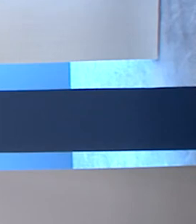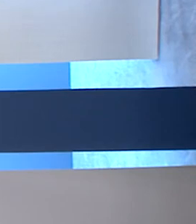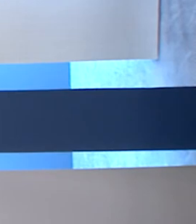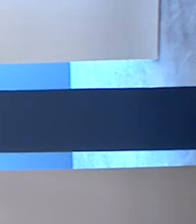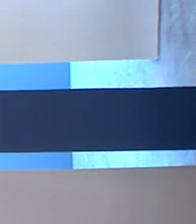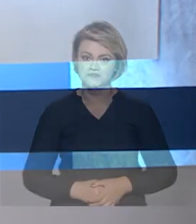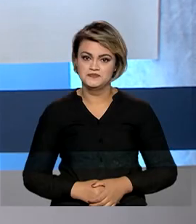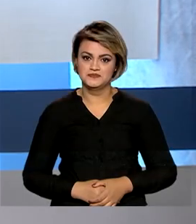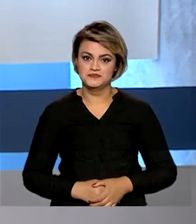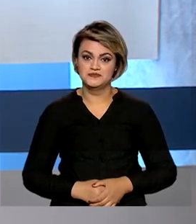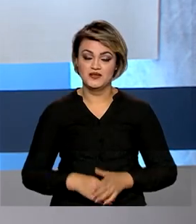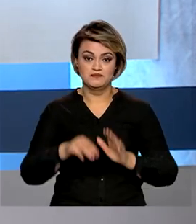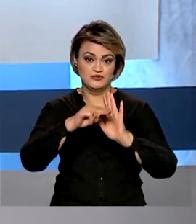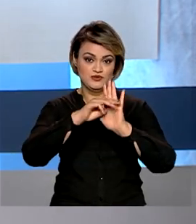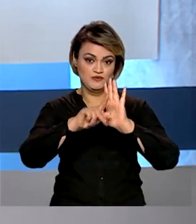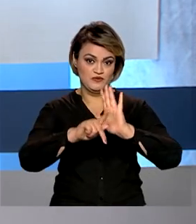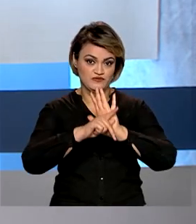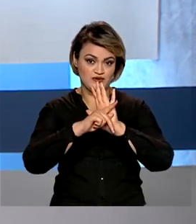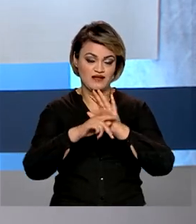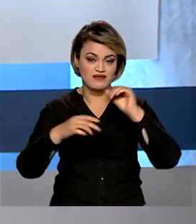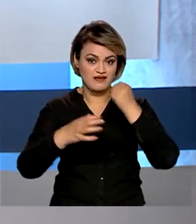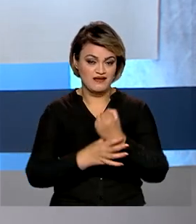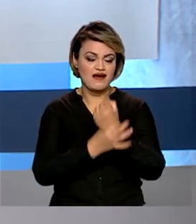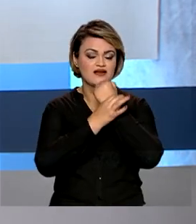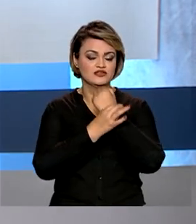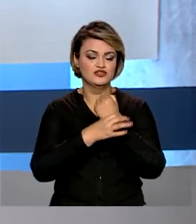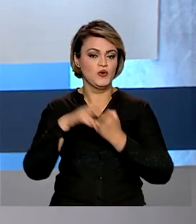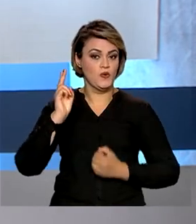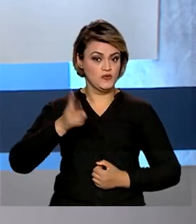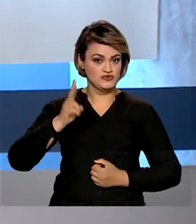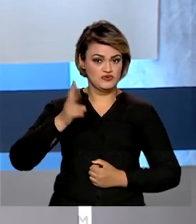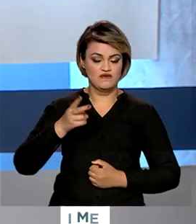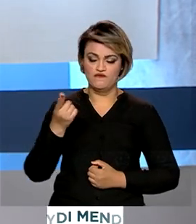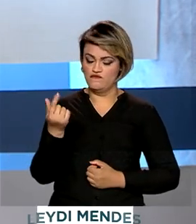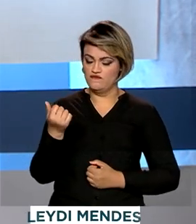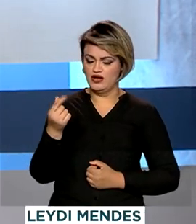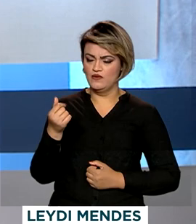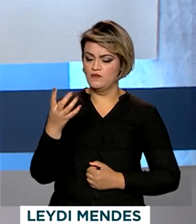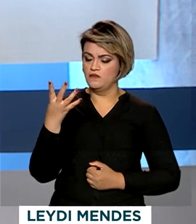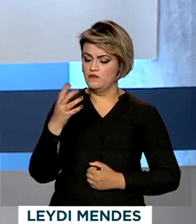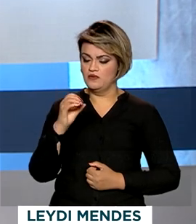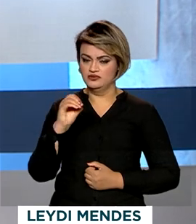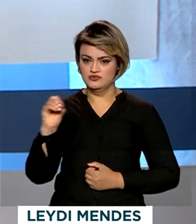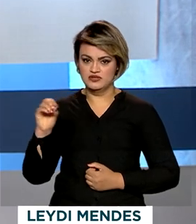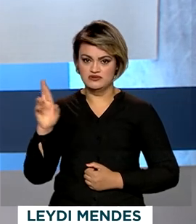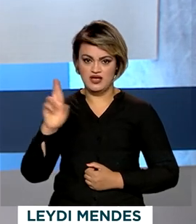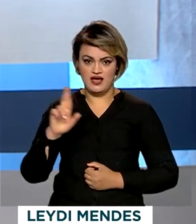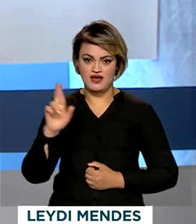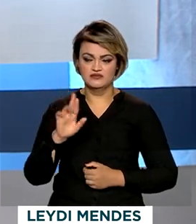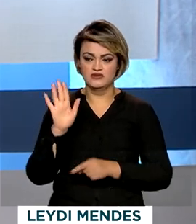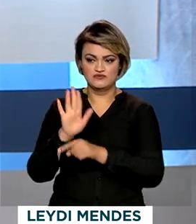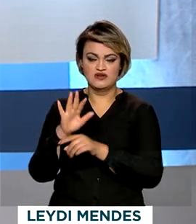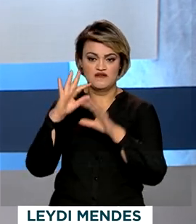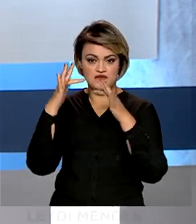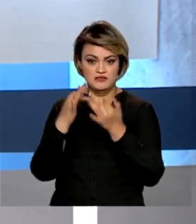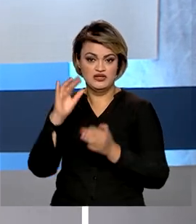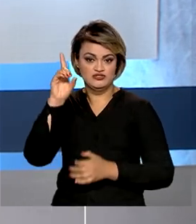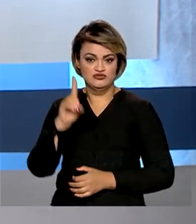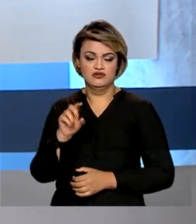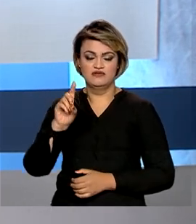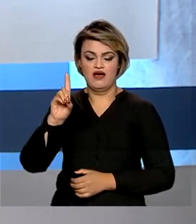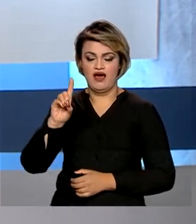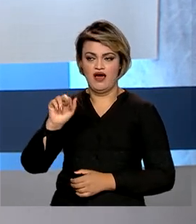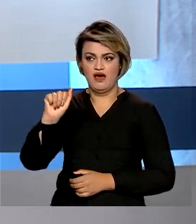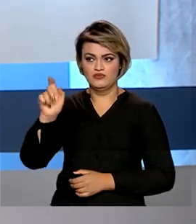A medida provisória que garante de forma permanente o valor mínimo de R$ para as famílias beneficiárias do